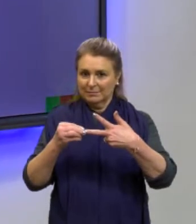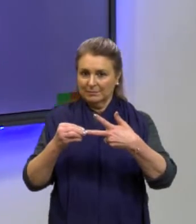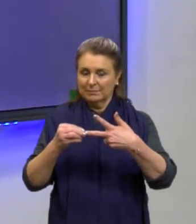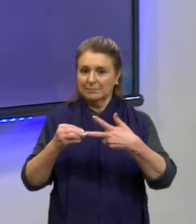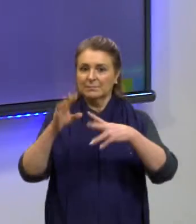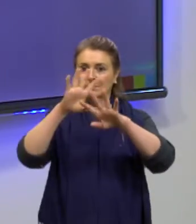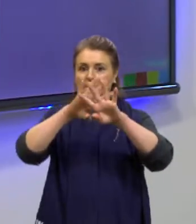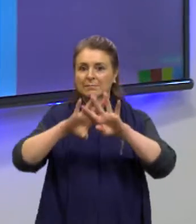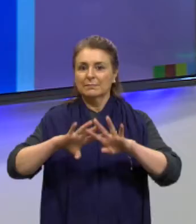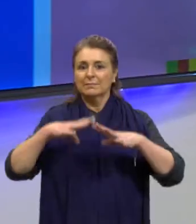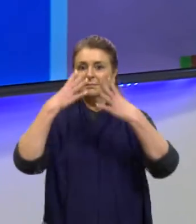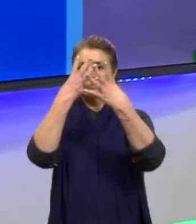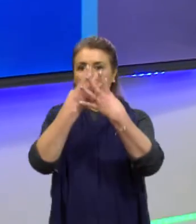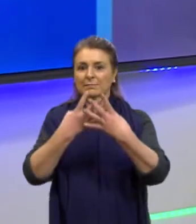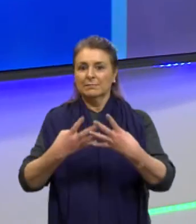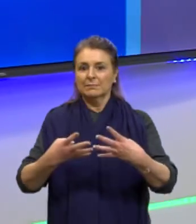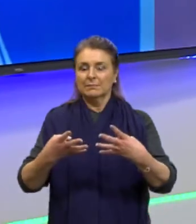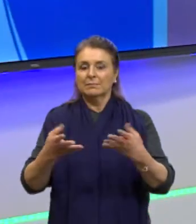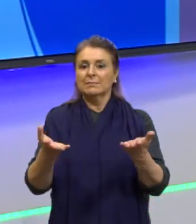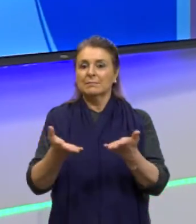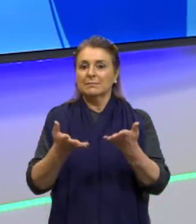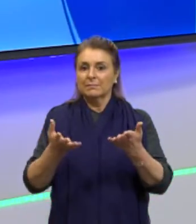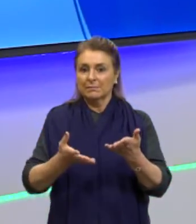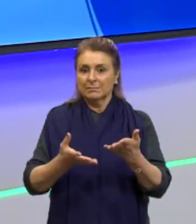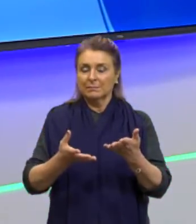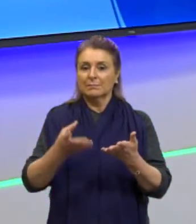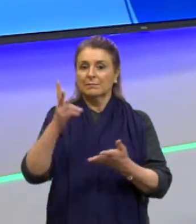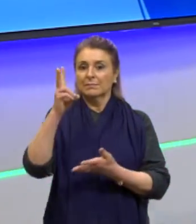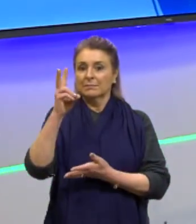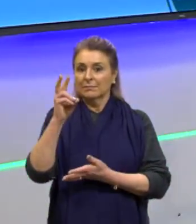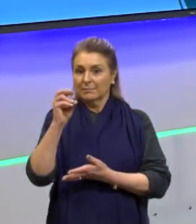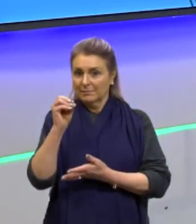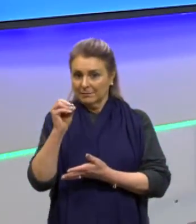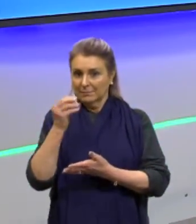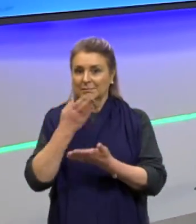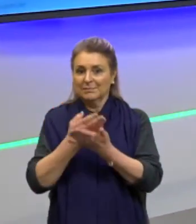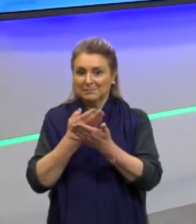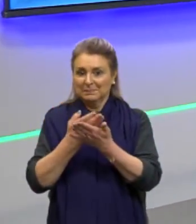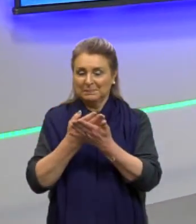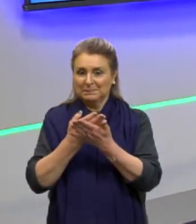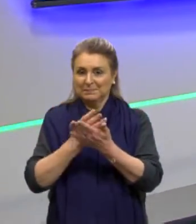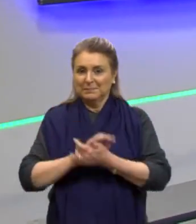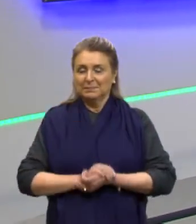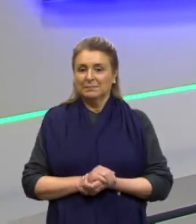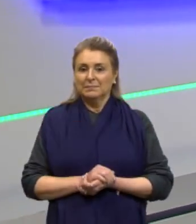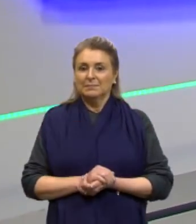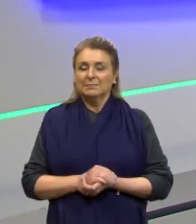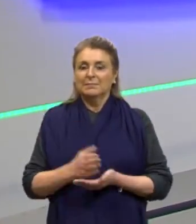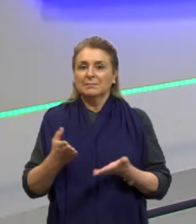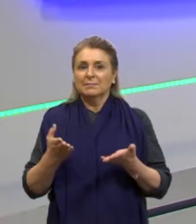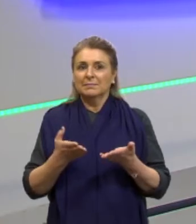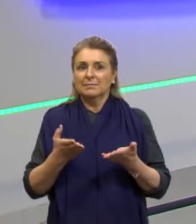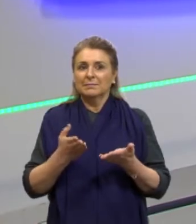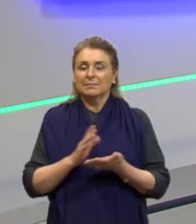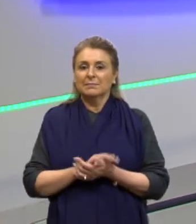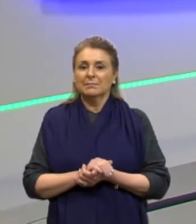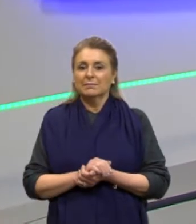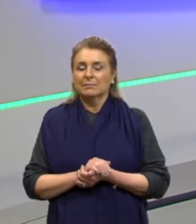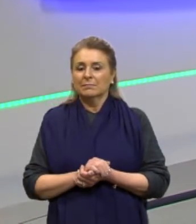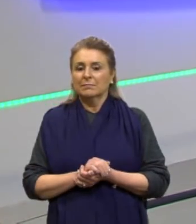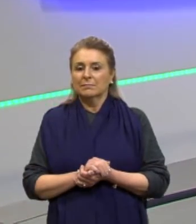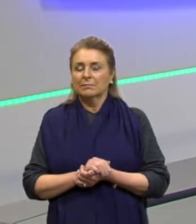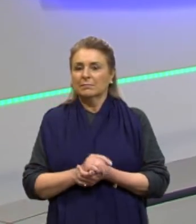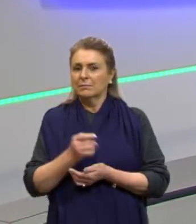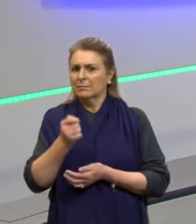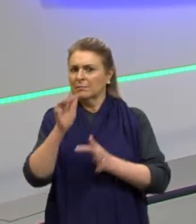de áudio e hoje então a nossa vigésima aula neste bloco. Nós vamos fazer, finalizar